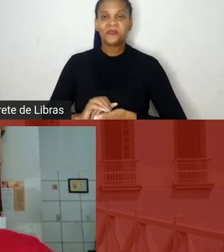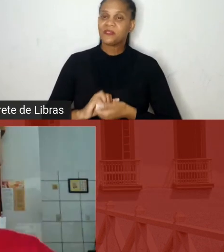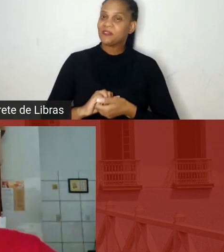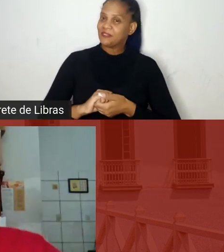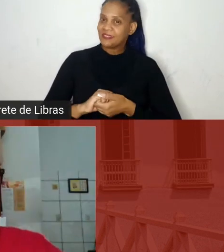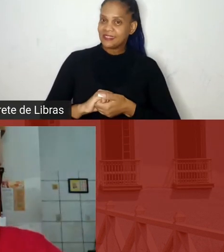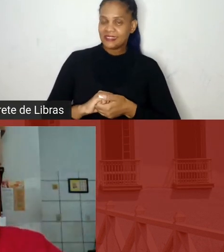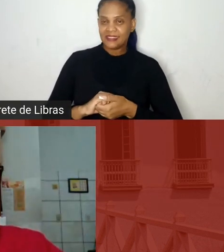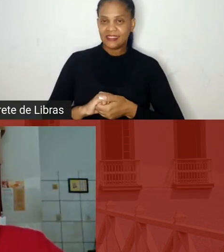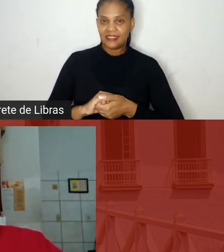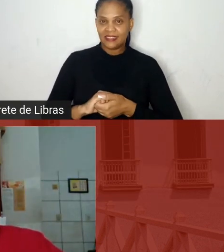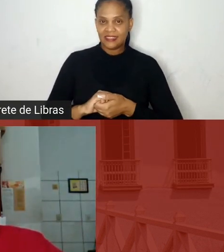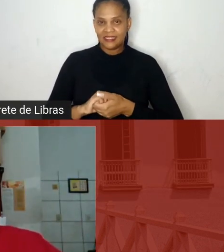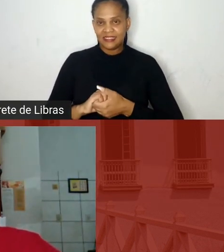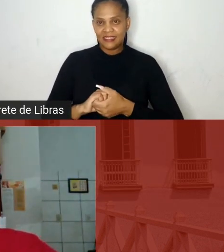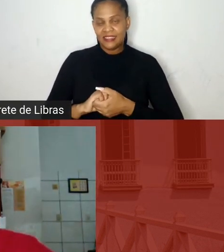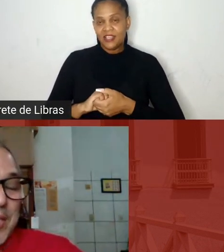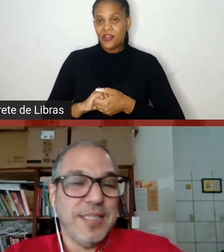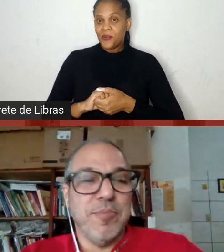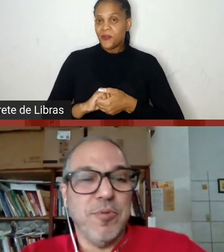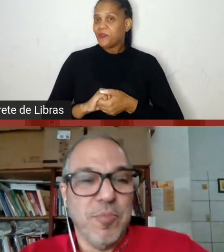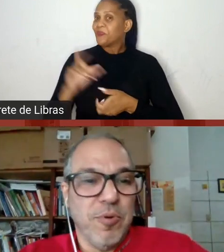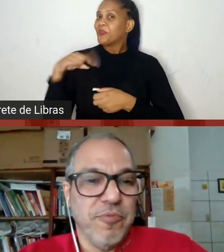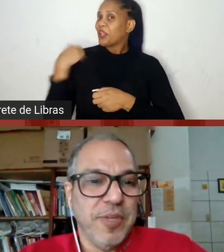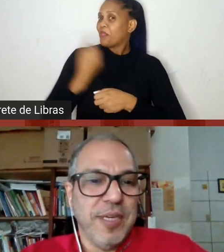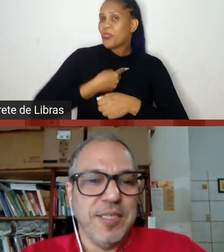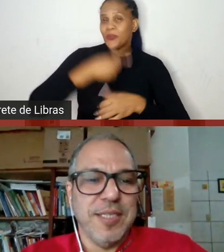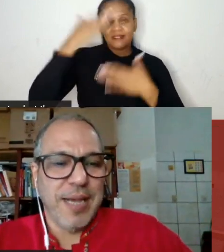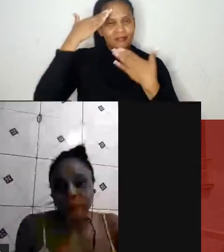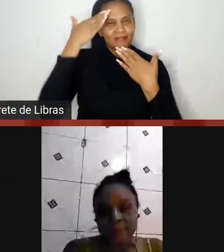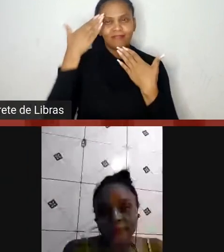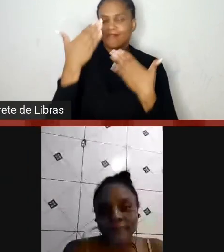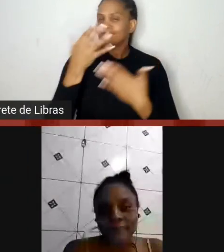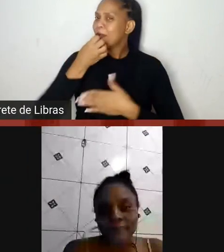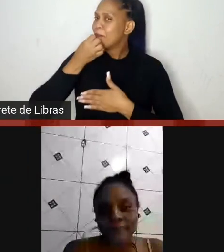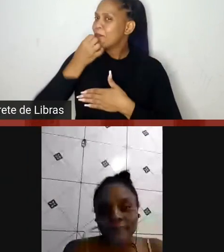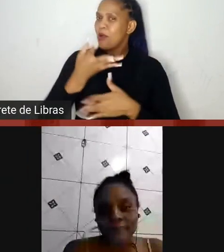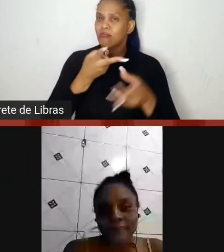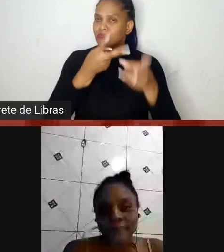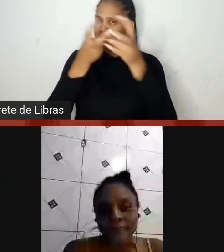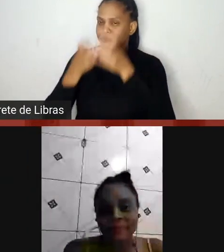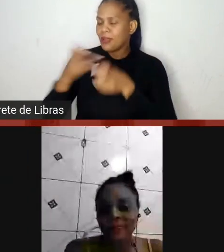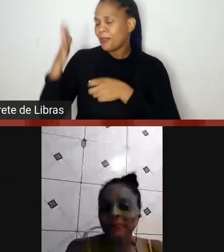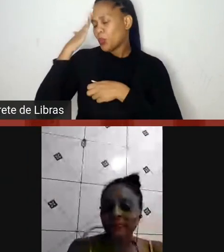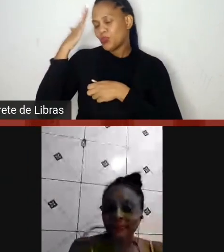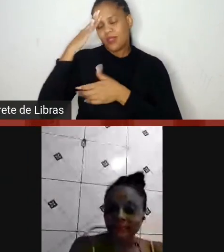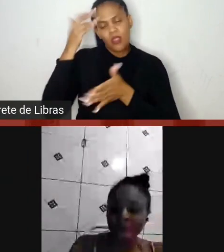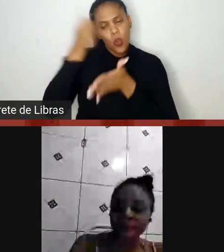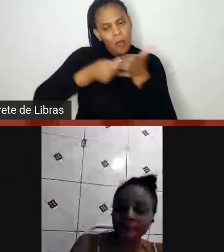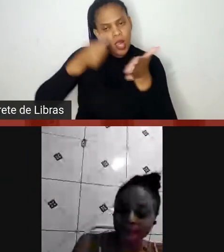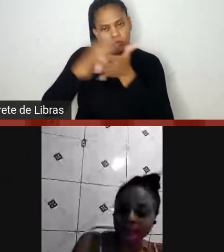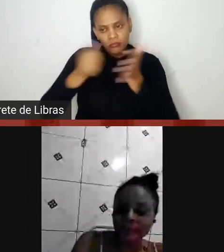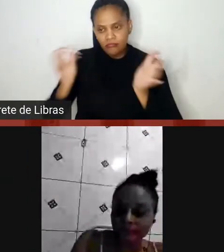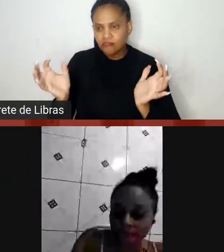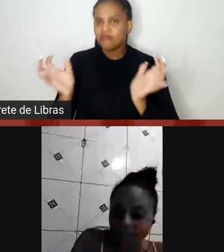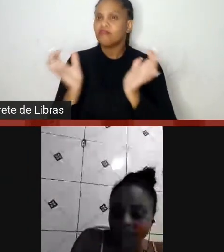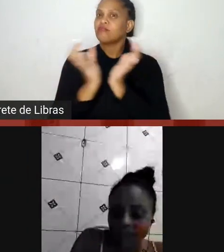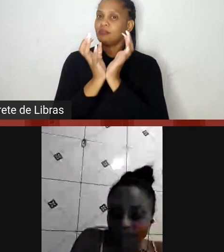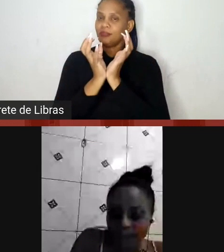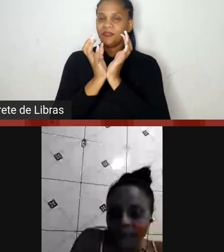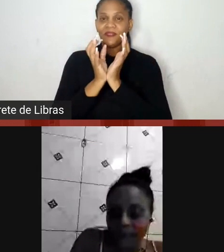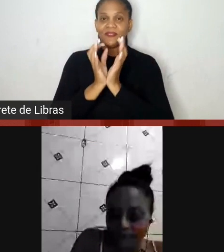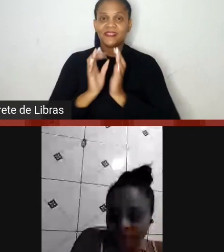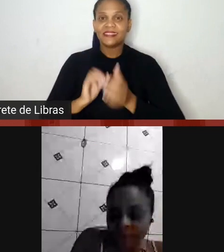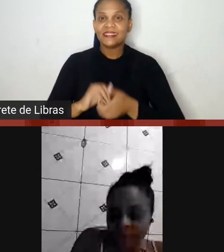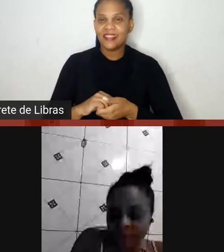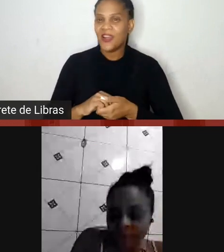Olha, Fernando, a gente agradece muito, é sempre muito bom ouvir, a gente sabe que é uma luta coletiva, que esse processo é resultado da